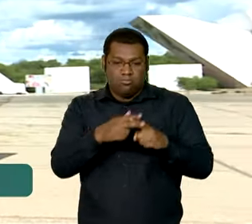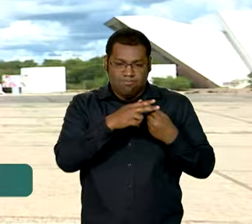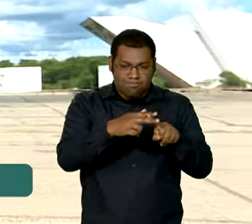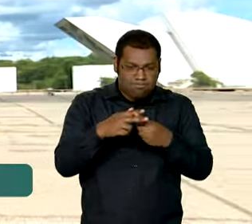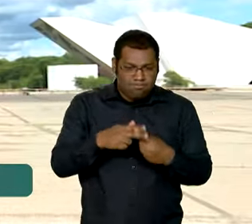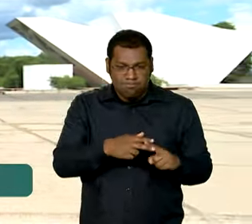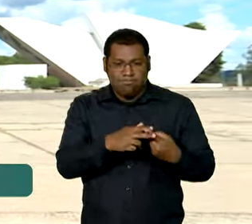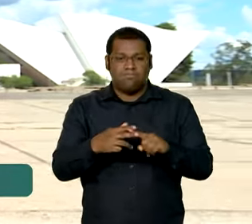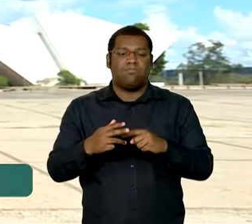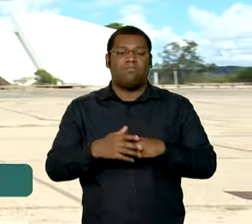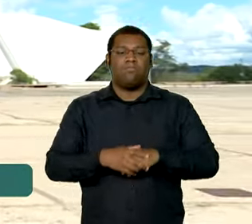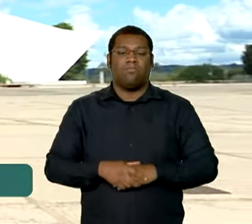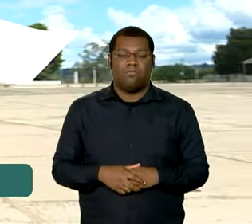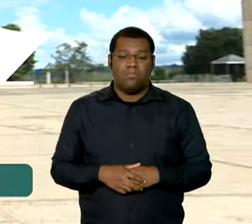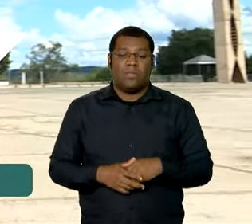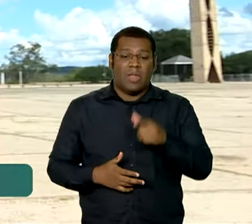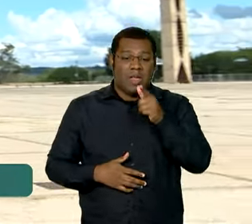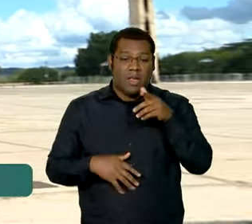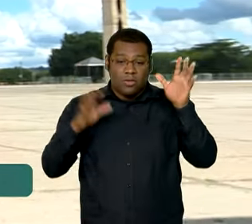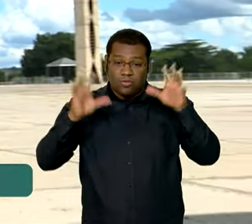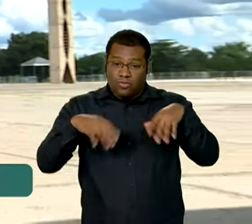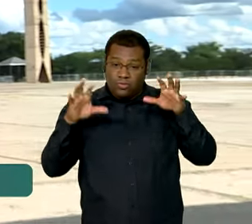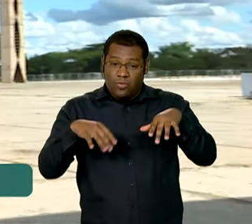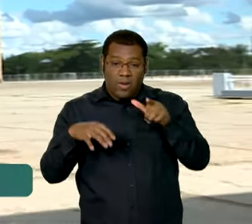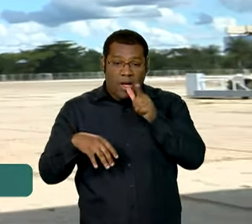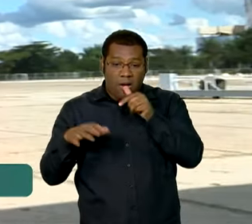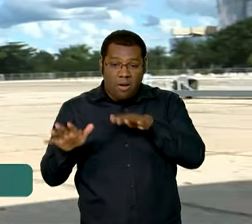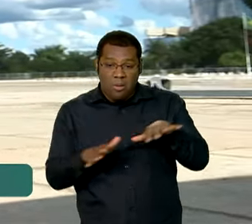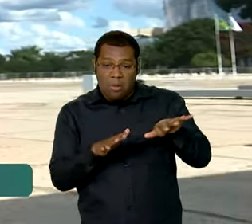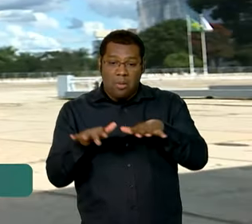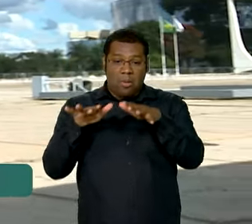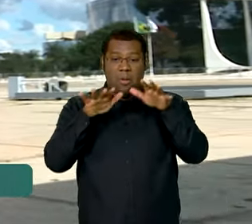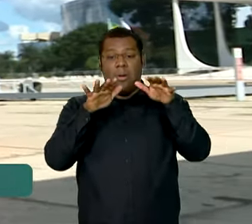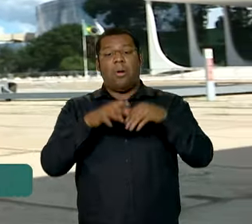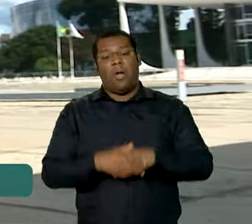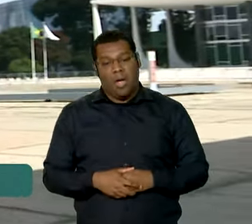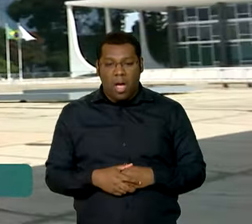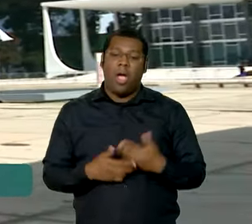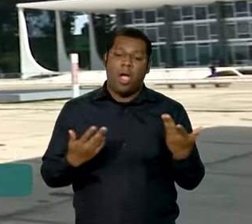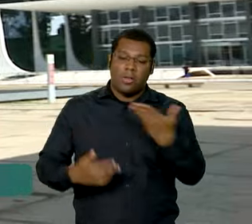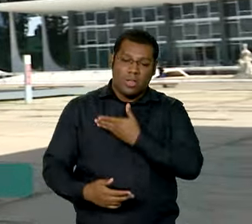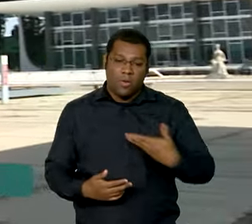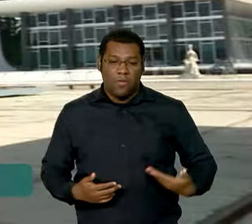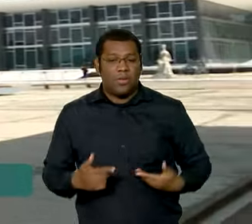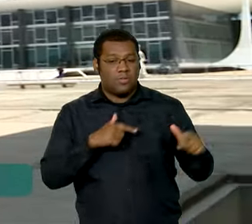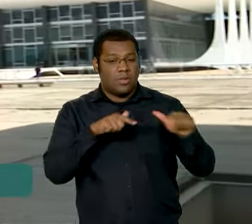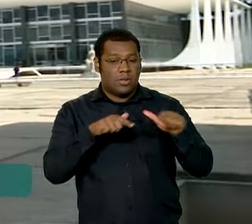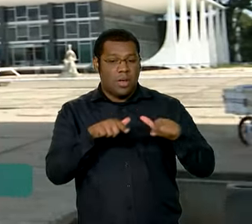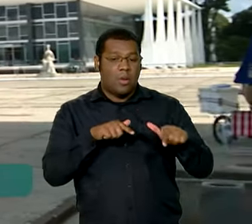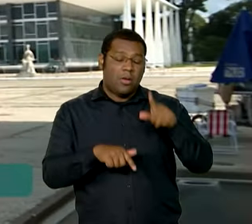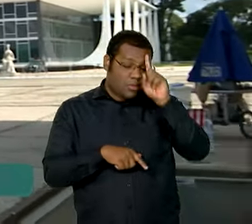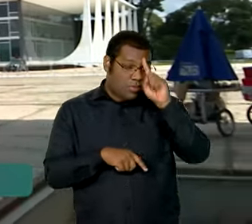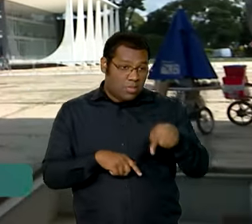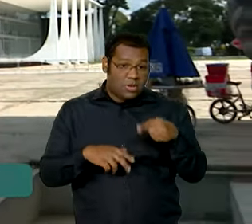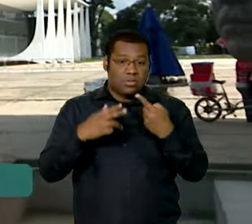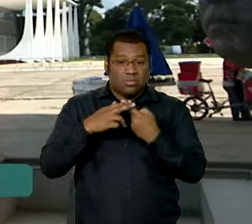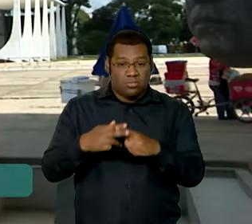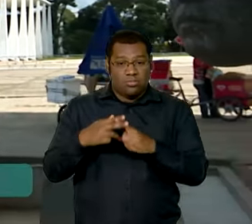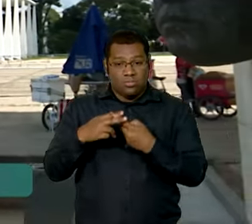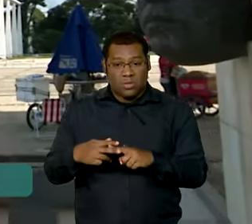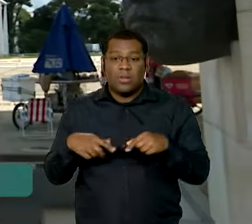desníveis, que ela acumula água quando chove, então vai precisar fazer esse trabalho de drenagem, tem a questão da iluminação,